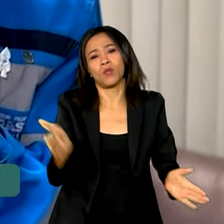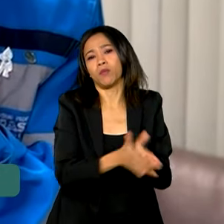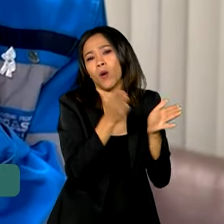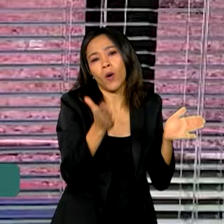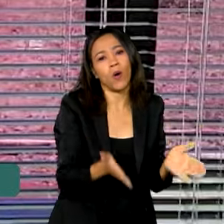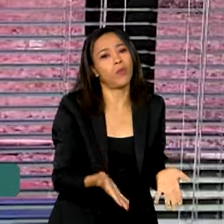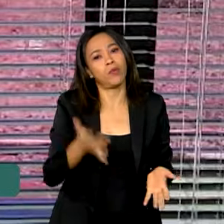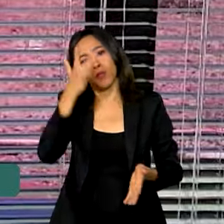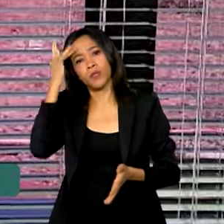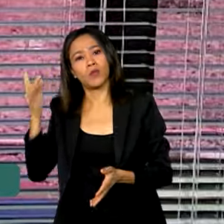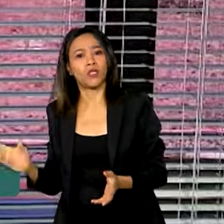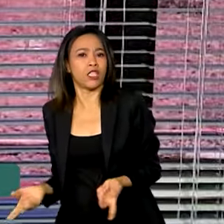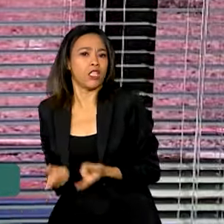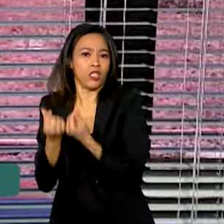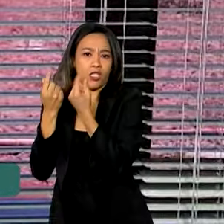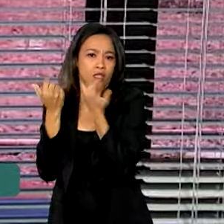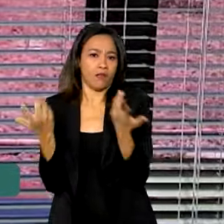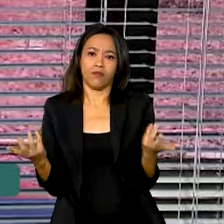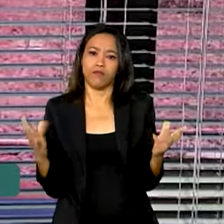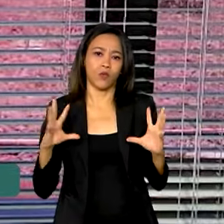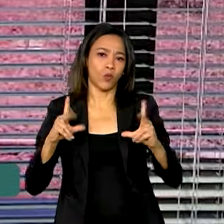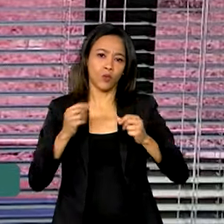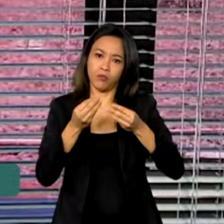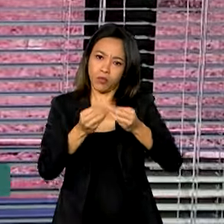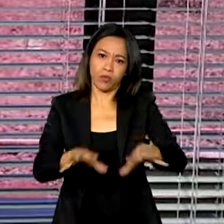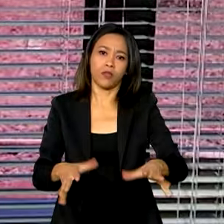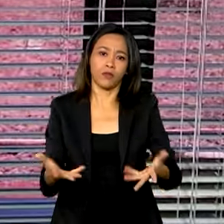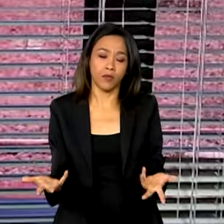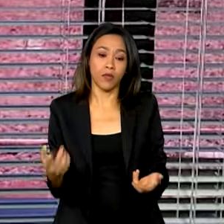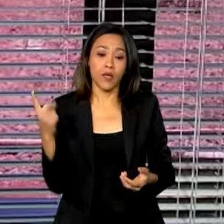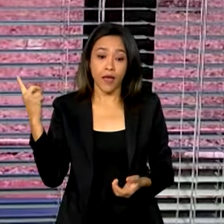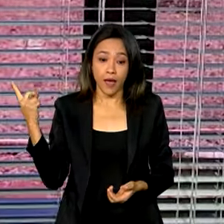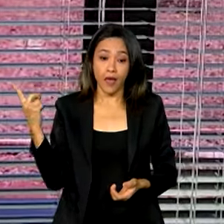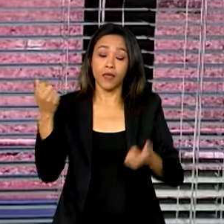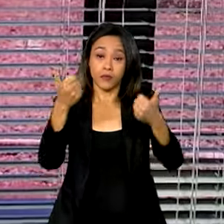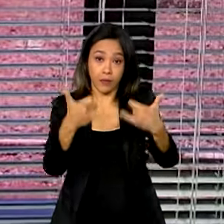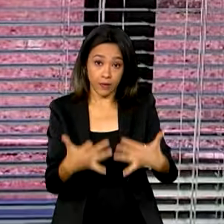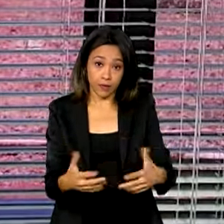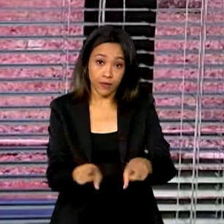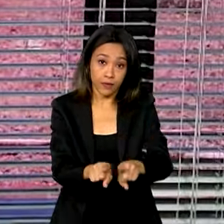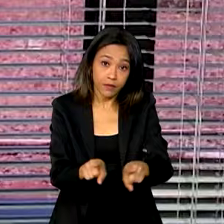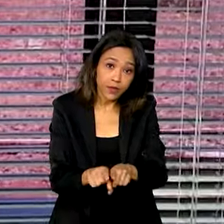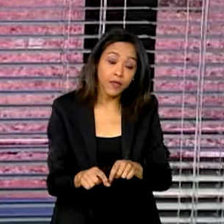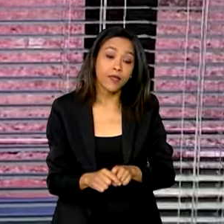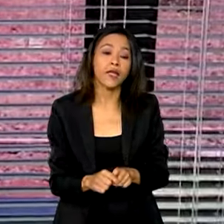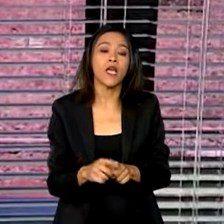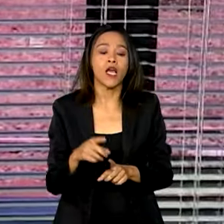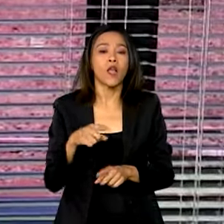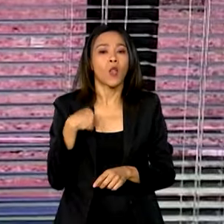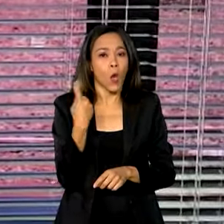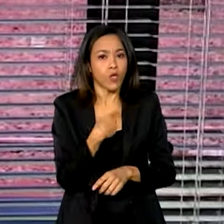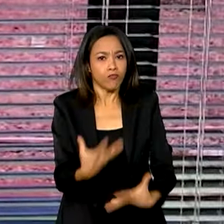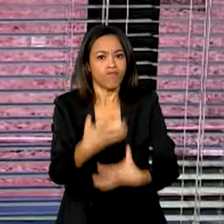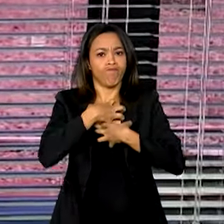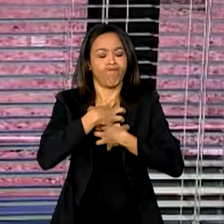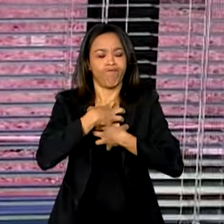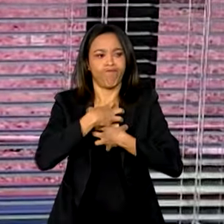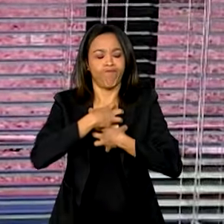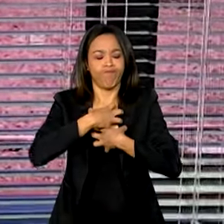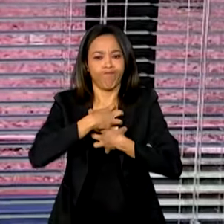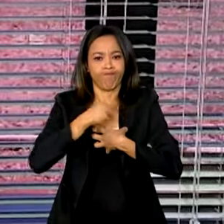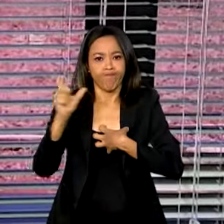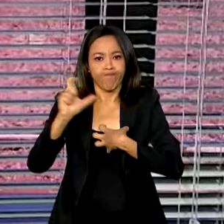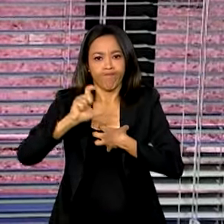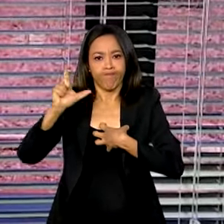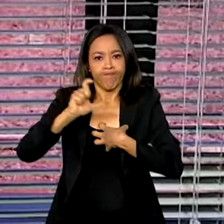lado. Em algum momento, nós tivemos também, nós fomos atingidos. Então, num